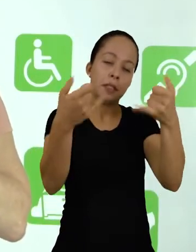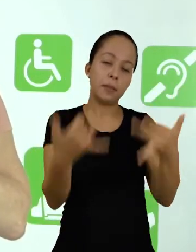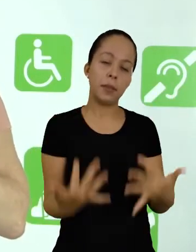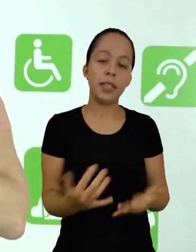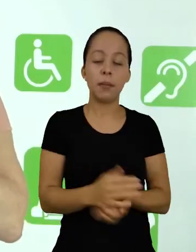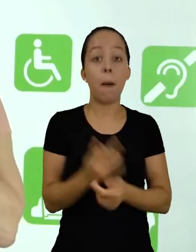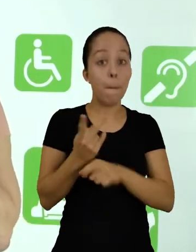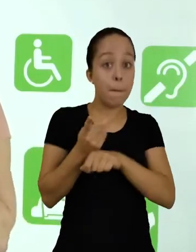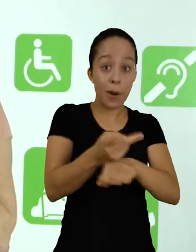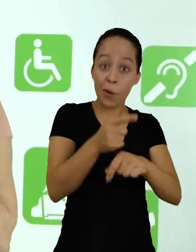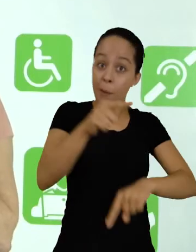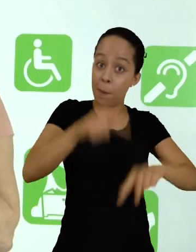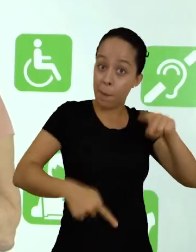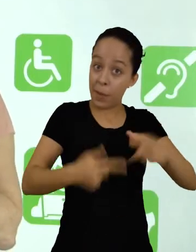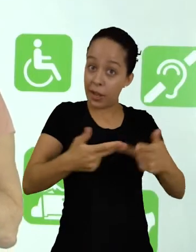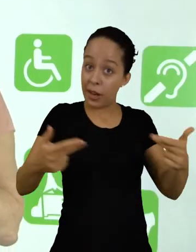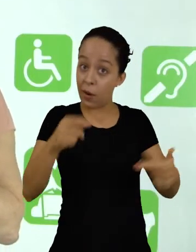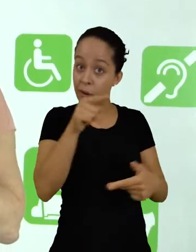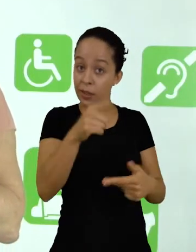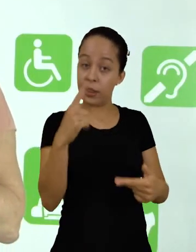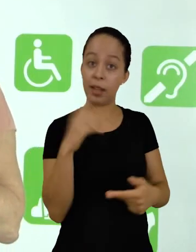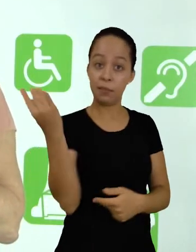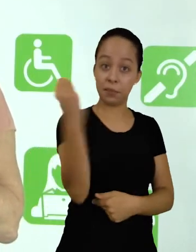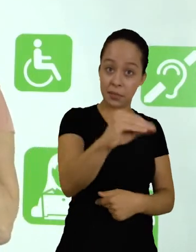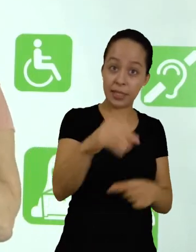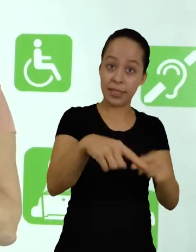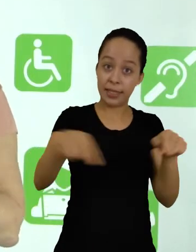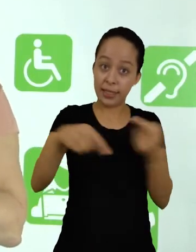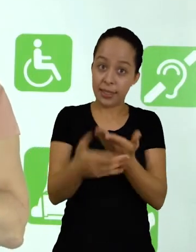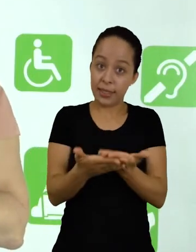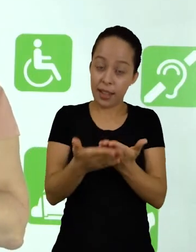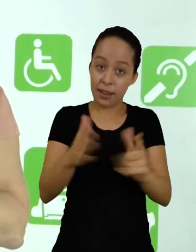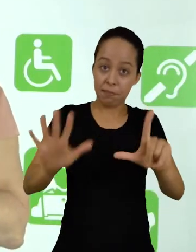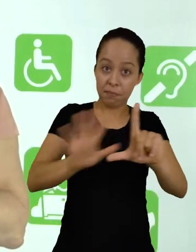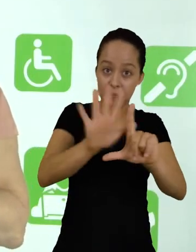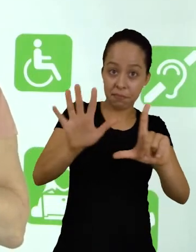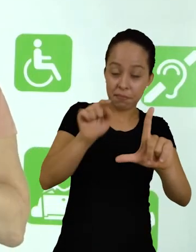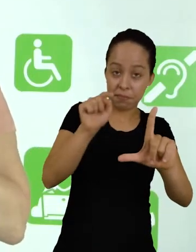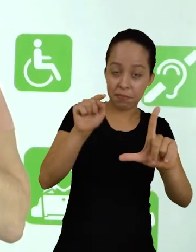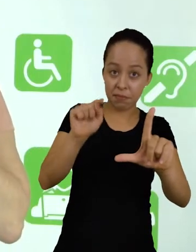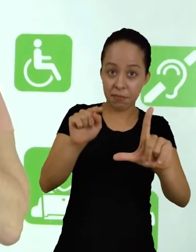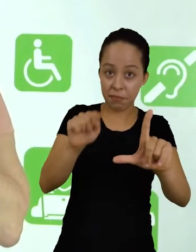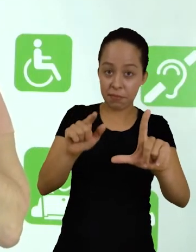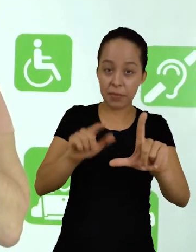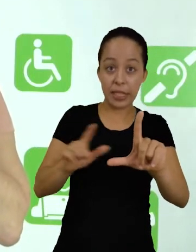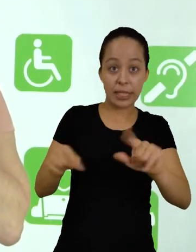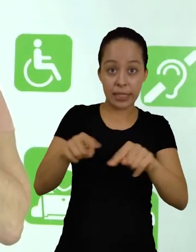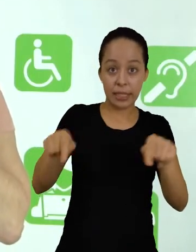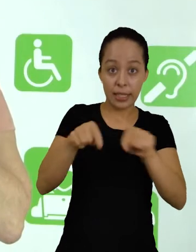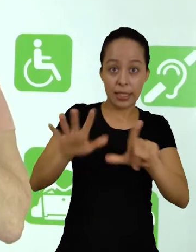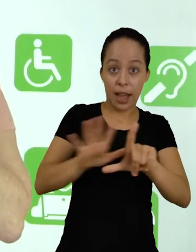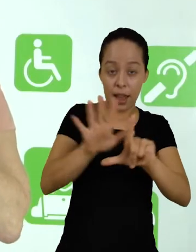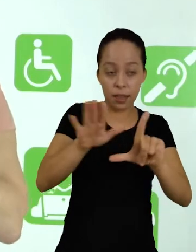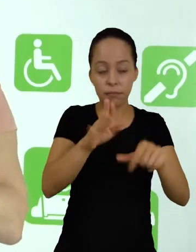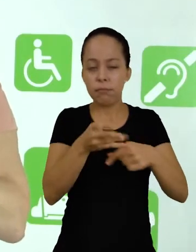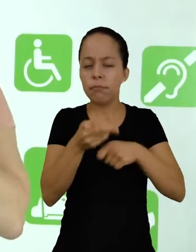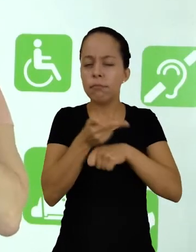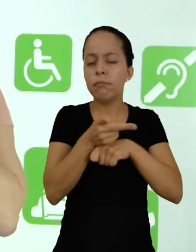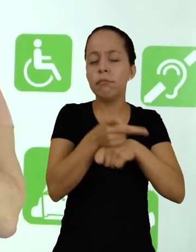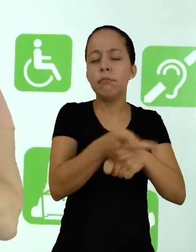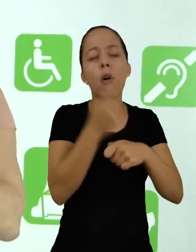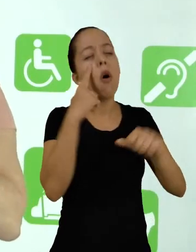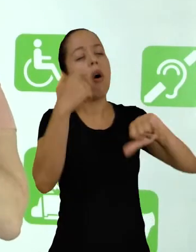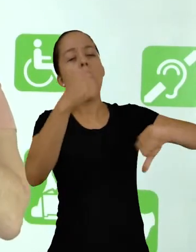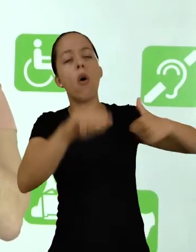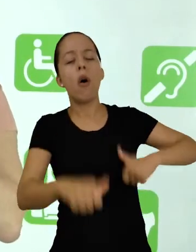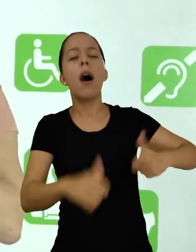deste aí. Então, consulte esse material disponibilizado na sala de aula, e analise